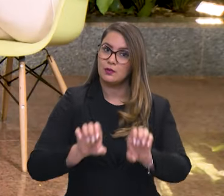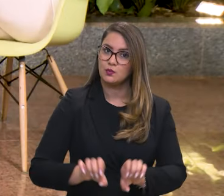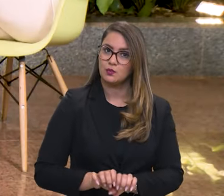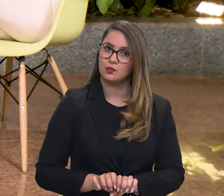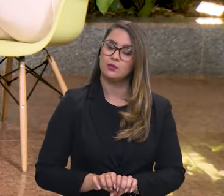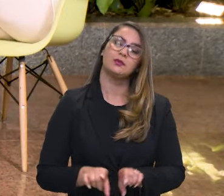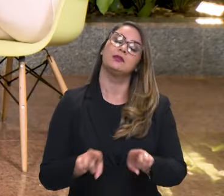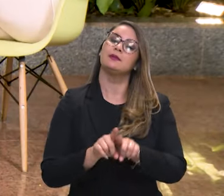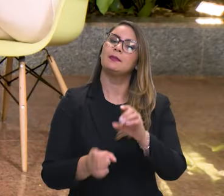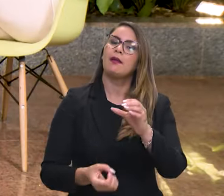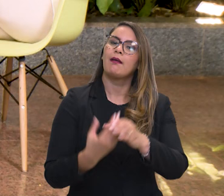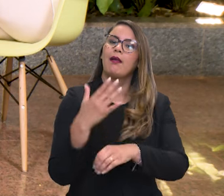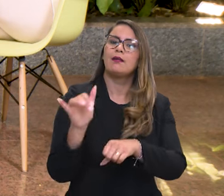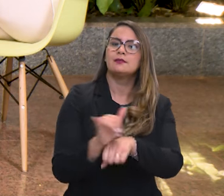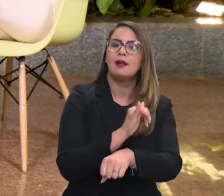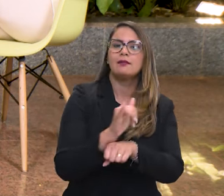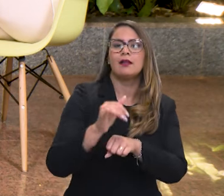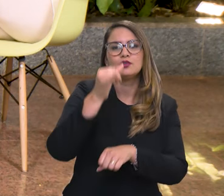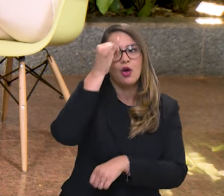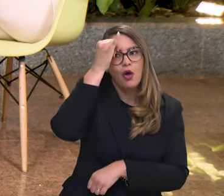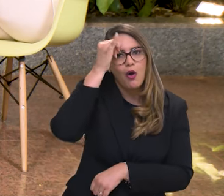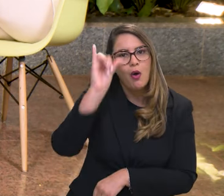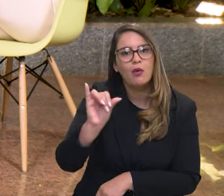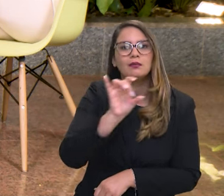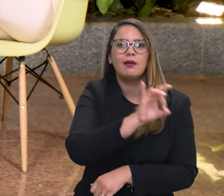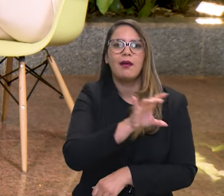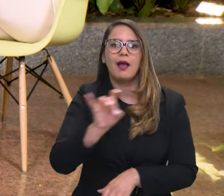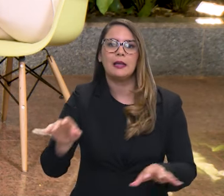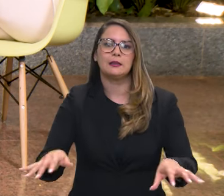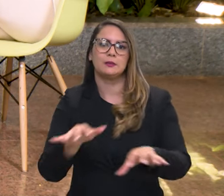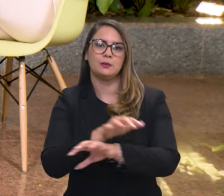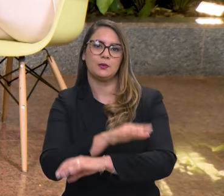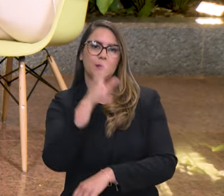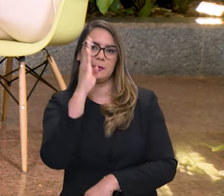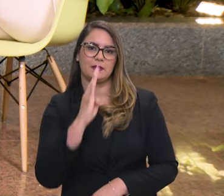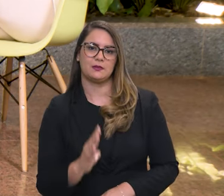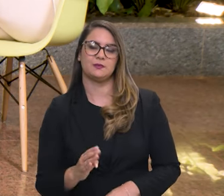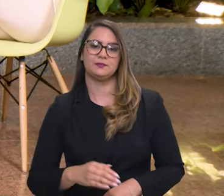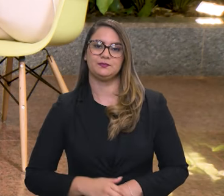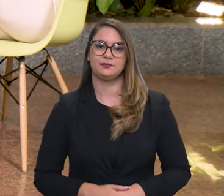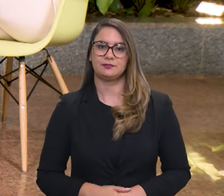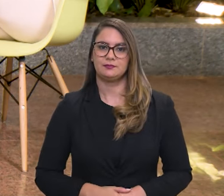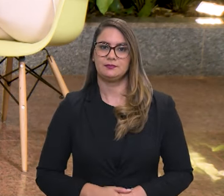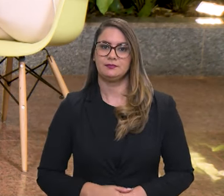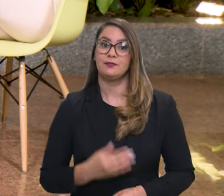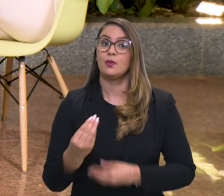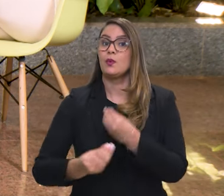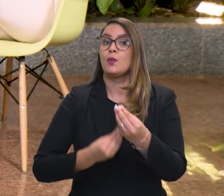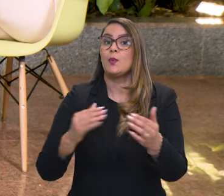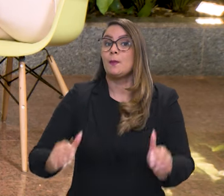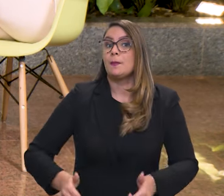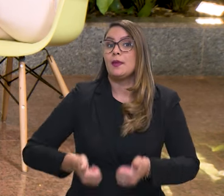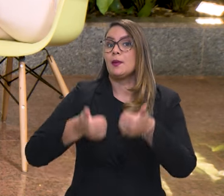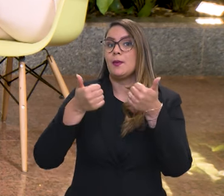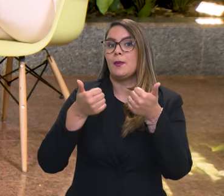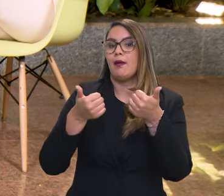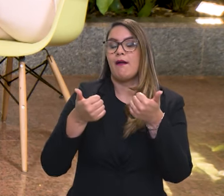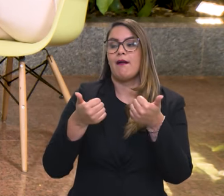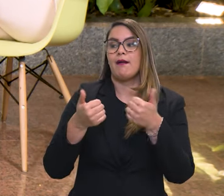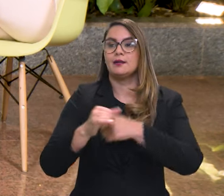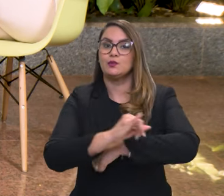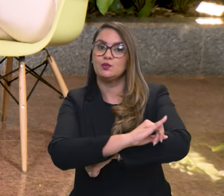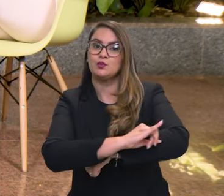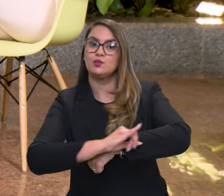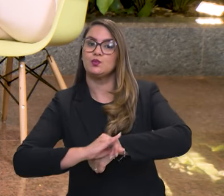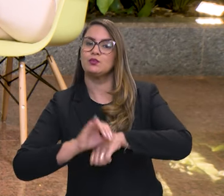prevenção para cada um dos biomas brasileiros. E como que pode melhorar então essa infraestrutura com esse